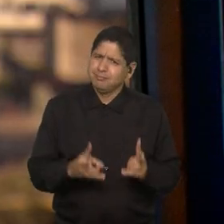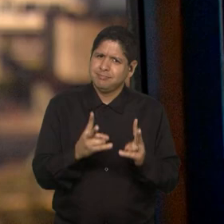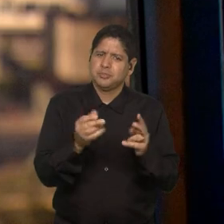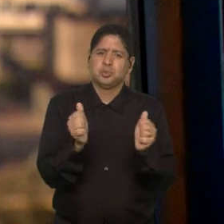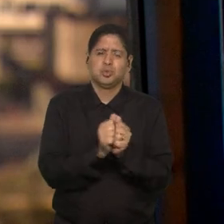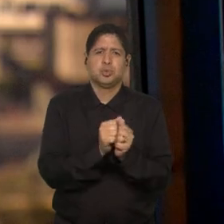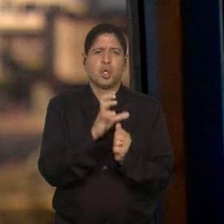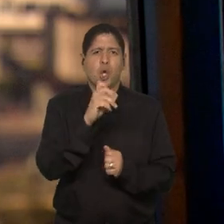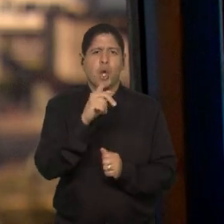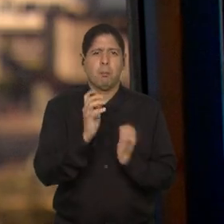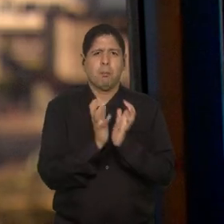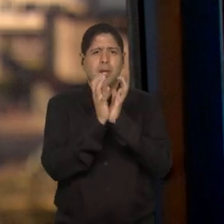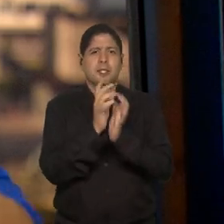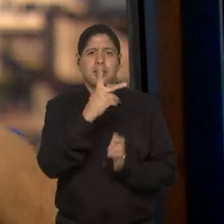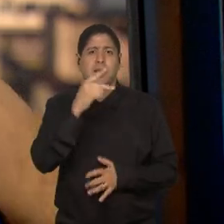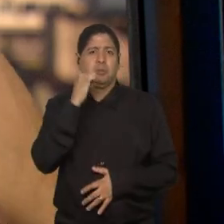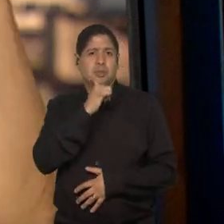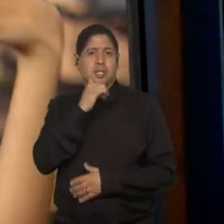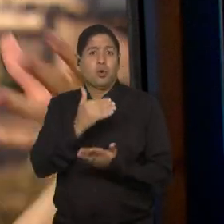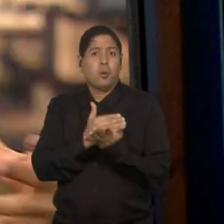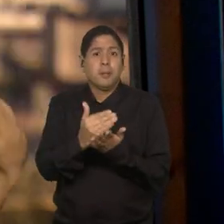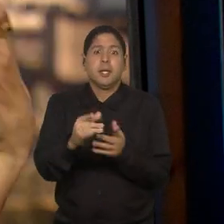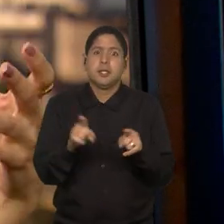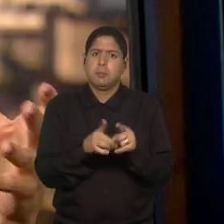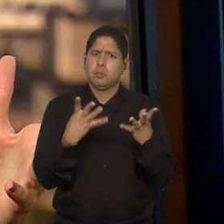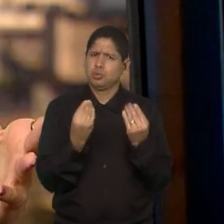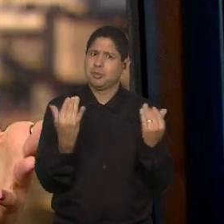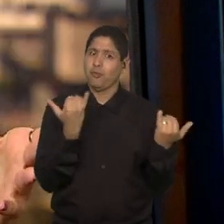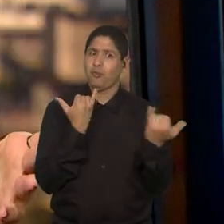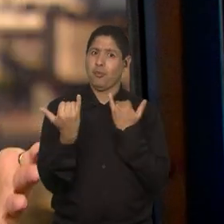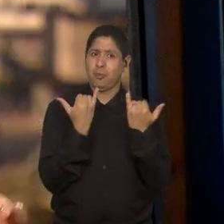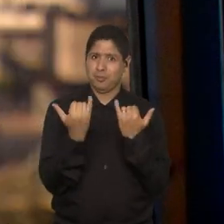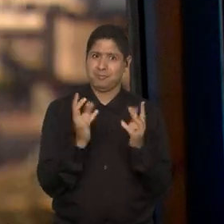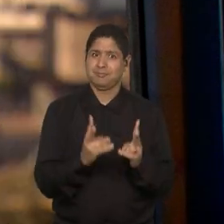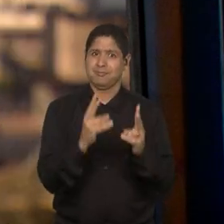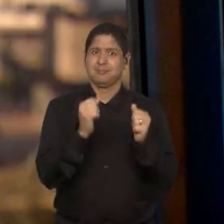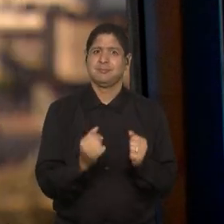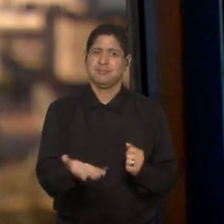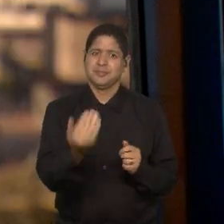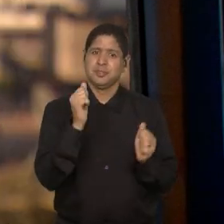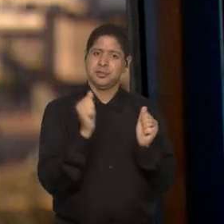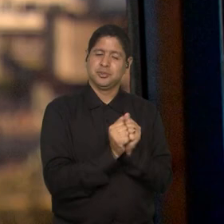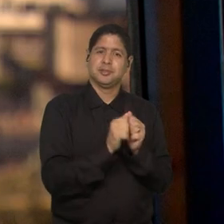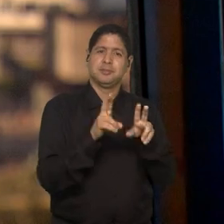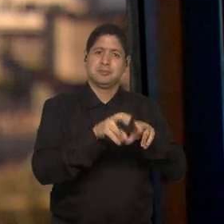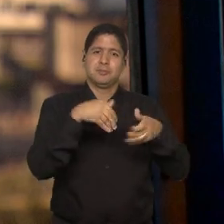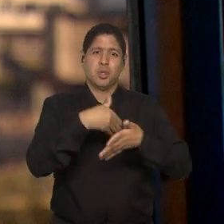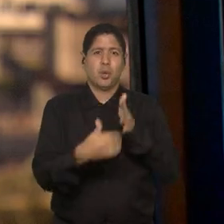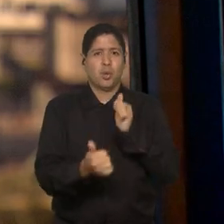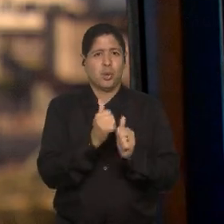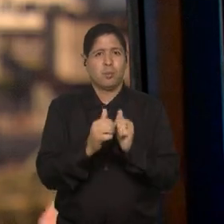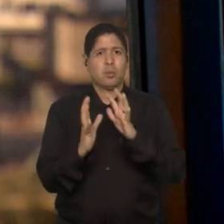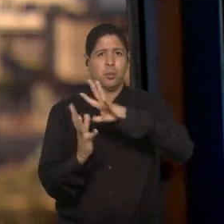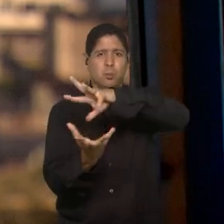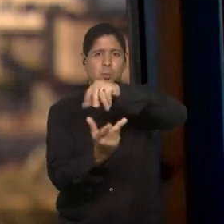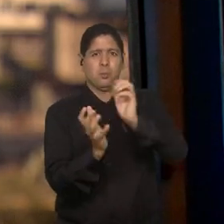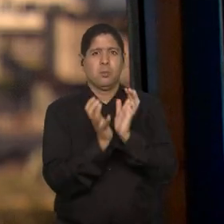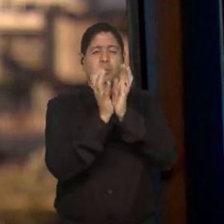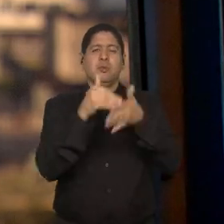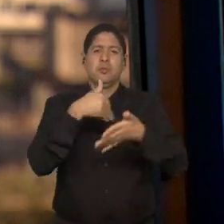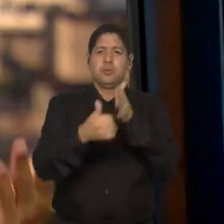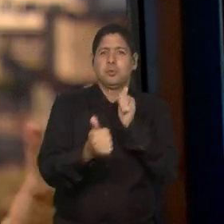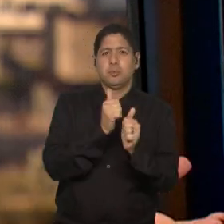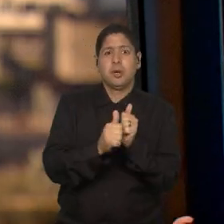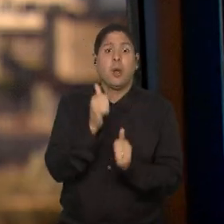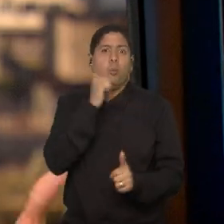com Copa Delas. A Copa vai começar e vai ter muita informação ainda. Continue. Vamos falar de Copa do Mundo. Vamos falar de futebol